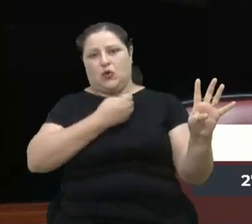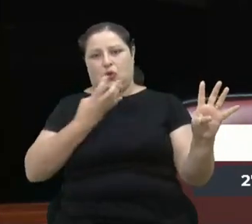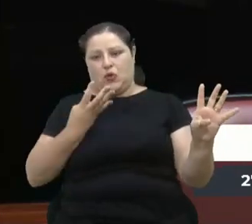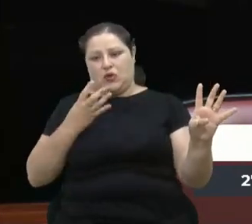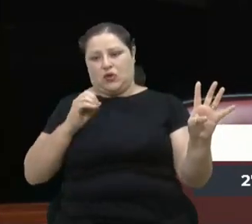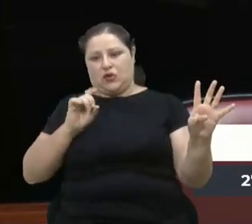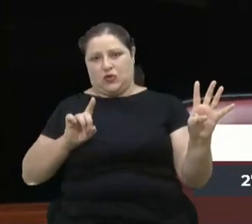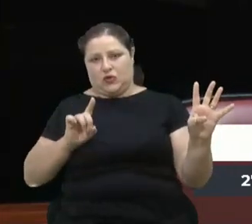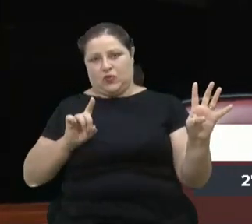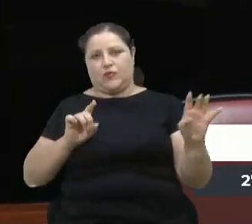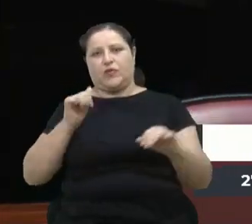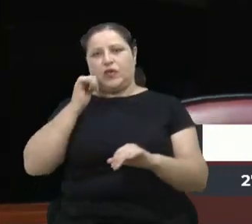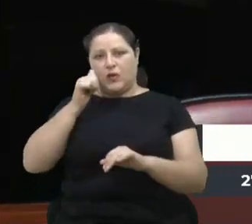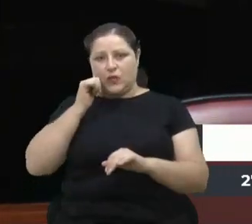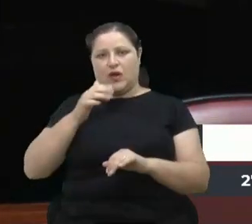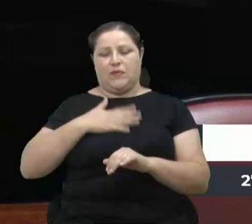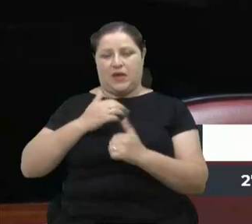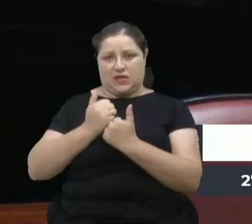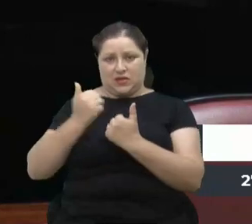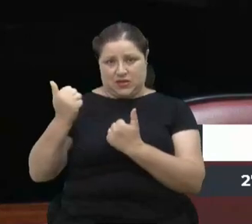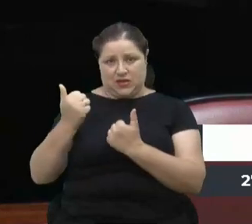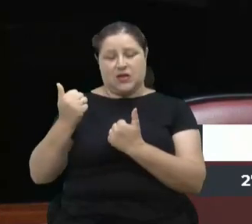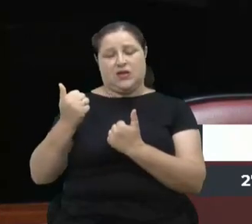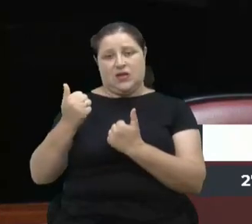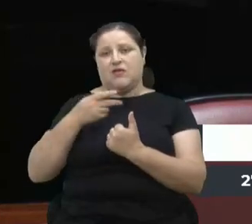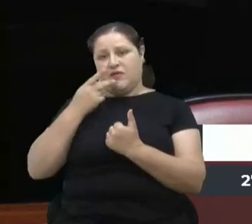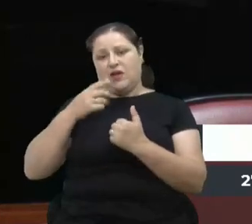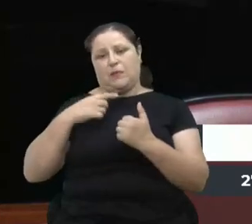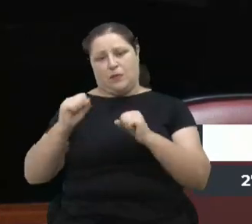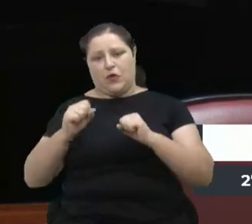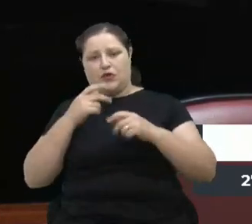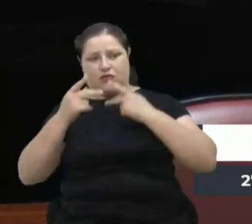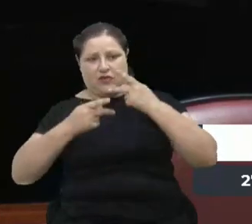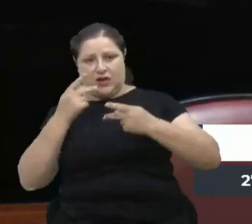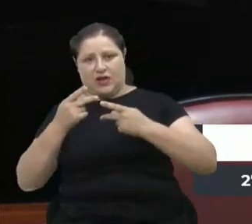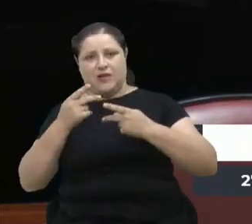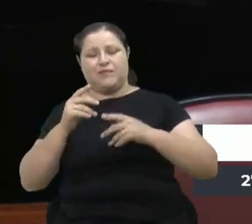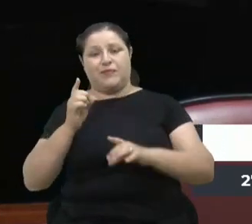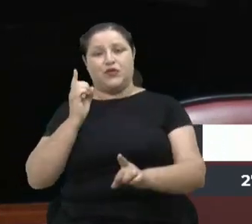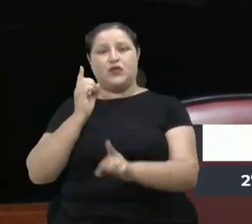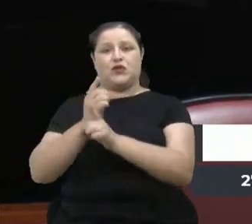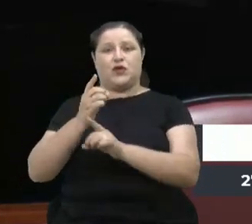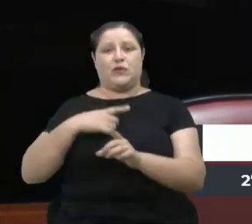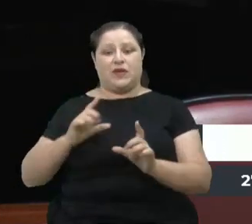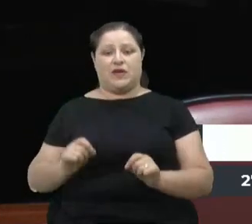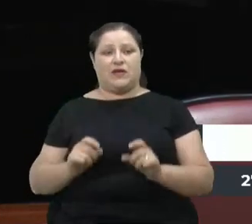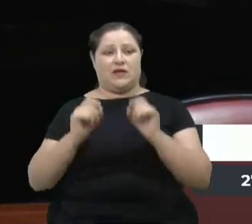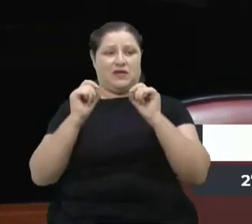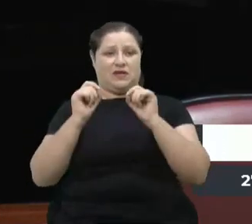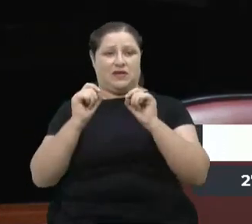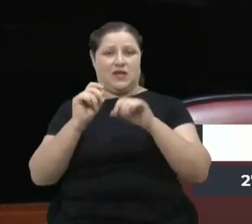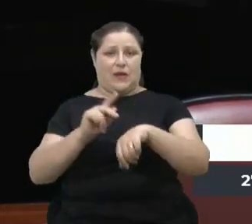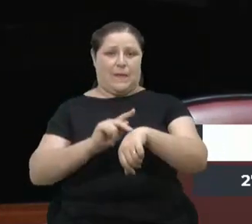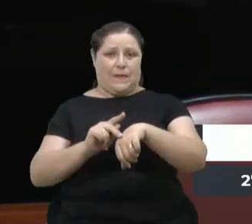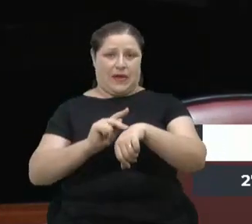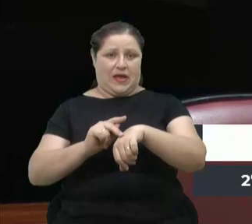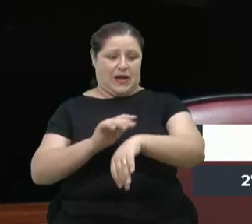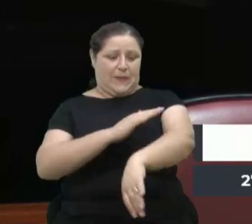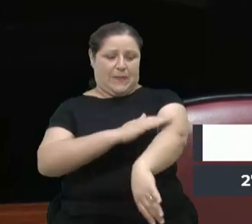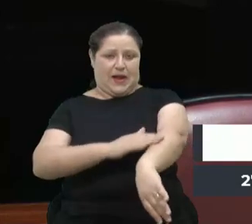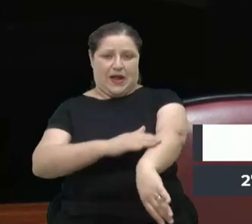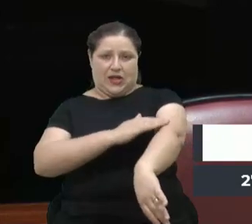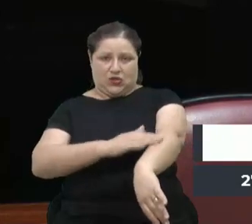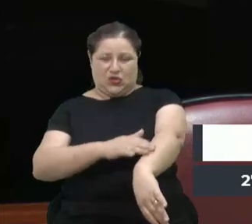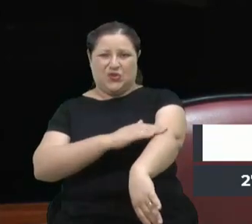a falar, ela foi diagnosticada com um câncer, um carcinoma de pele no braço,